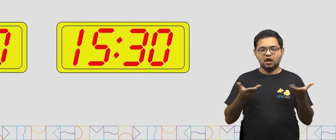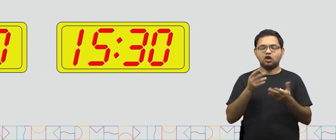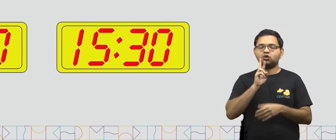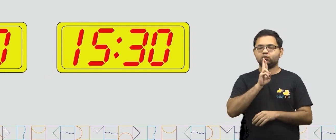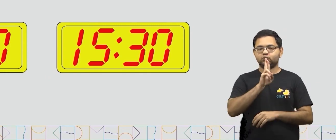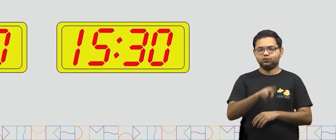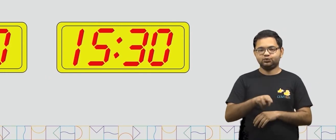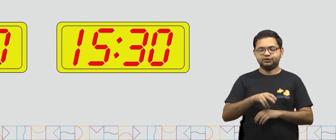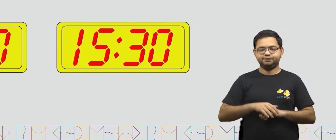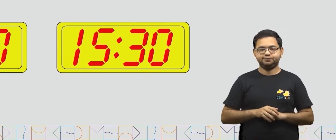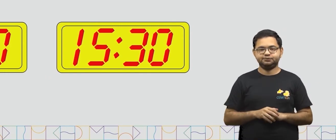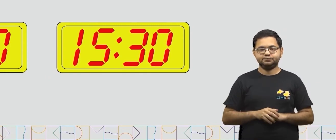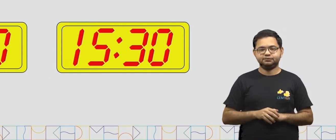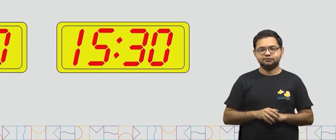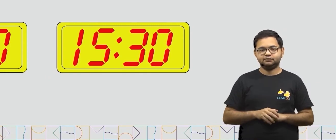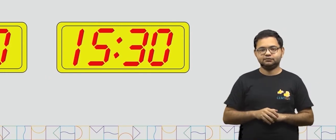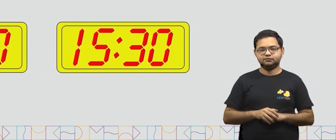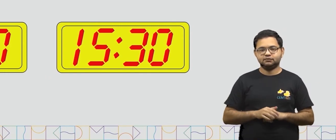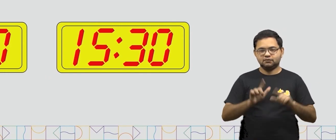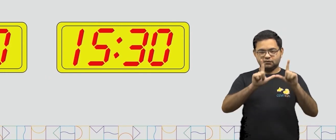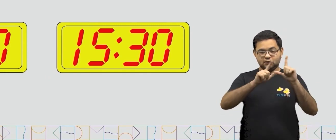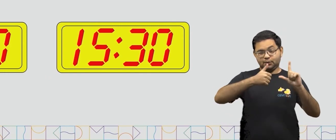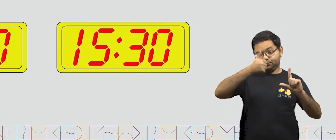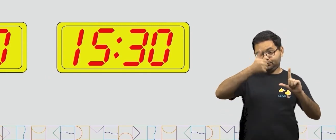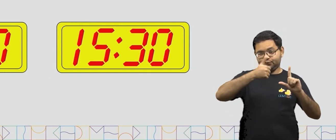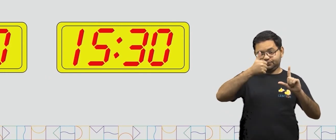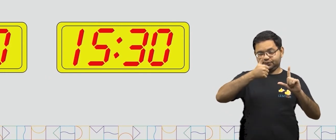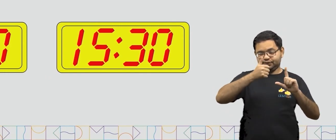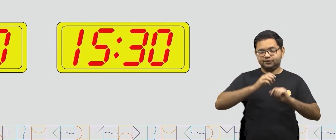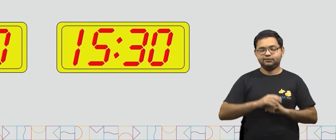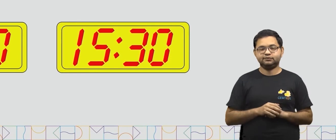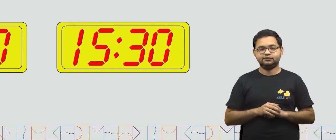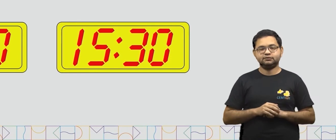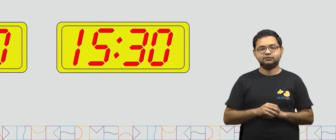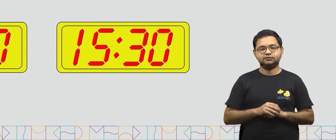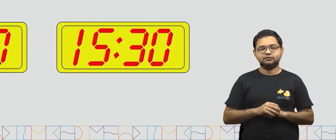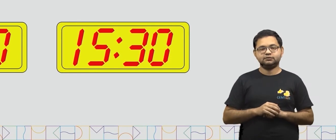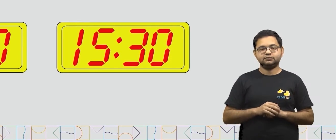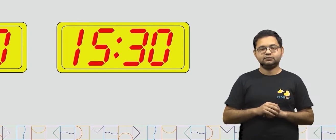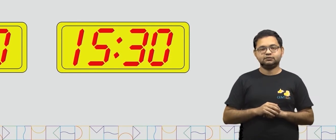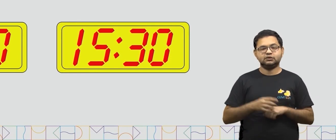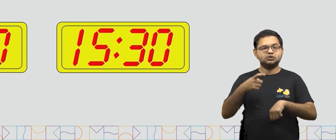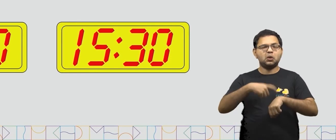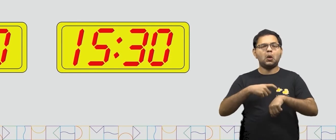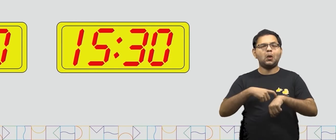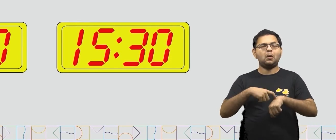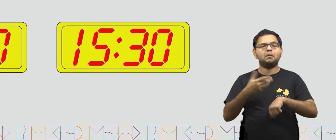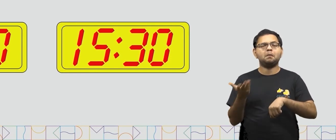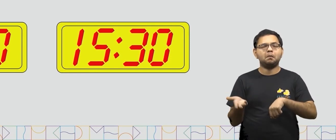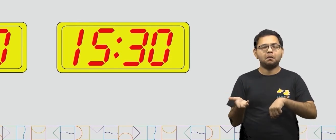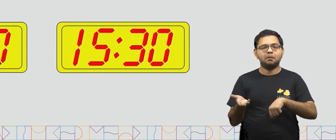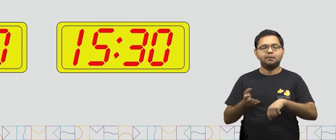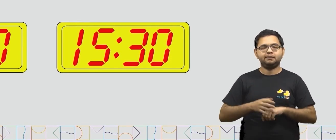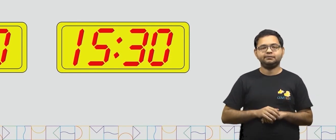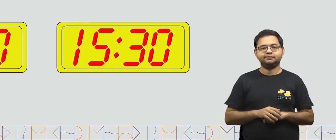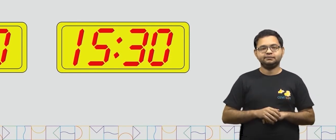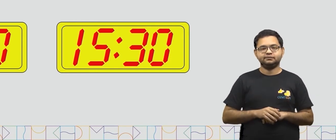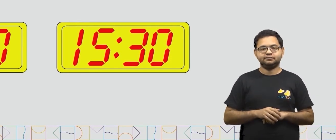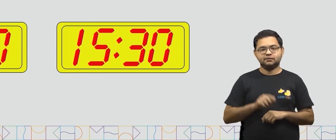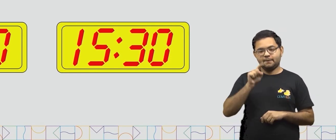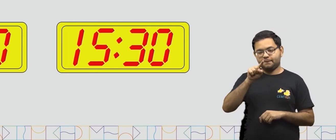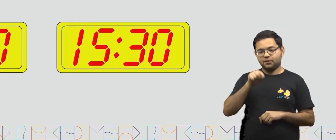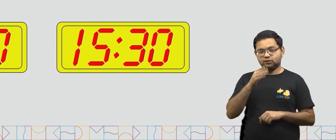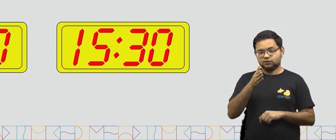número 2. No primeiro relógio digital, nós temos aí que horas que está marcando. Antes dos dois